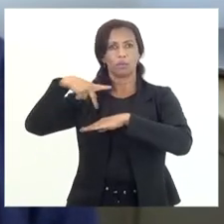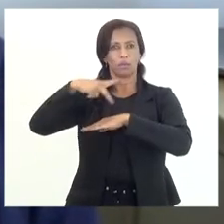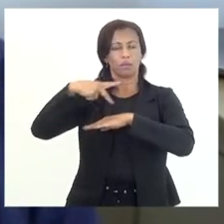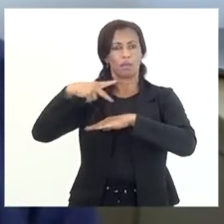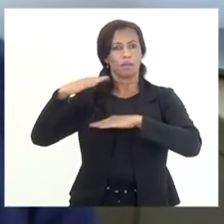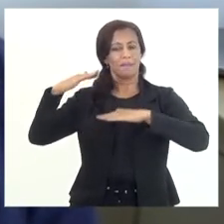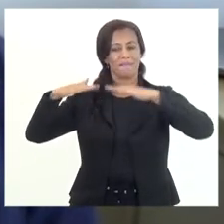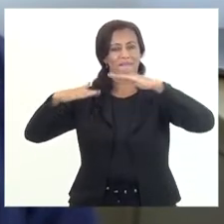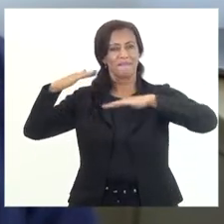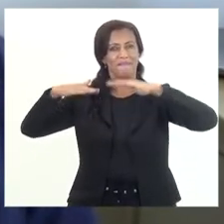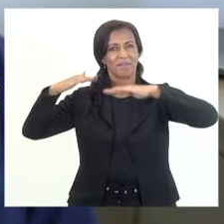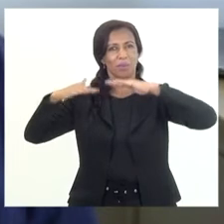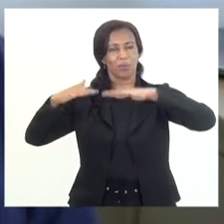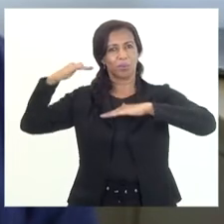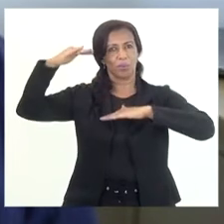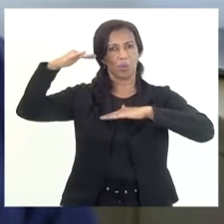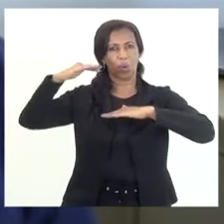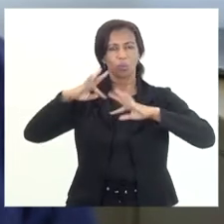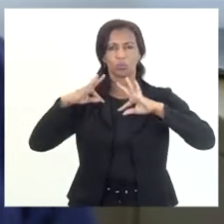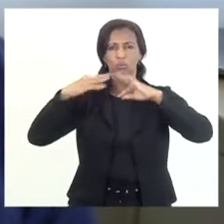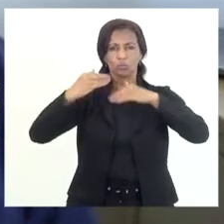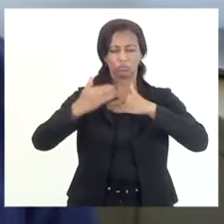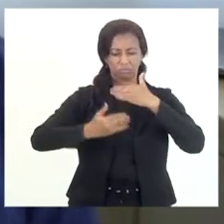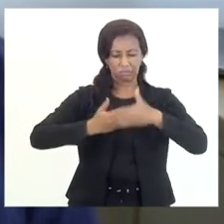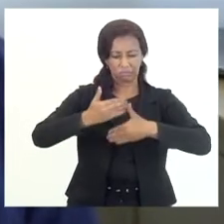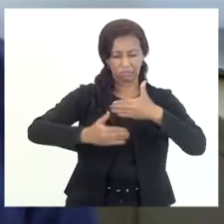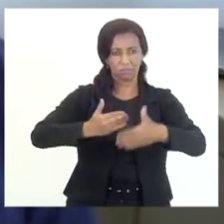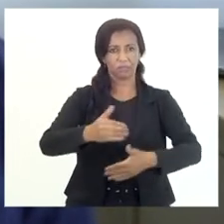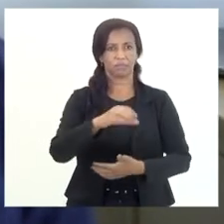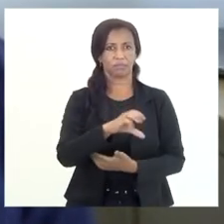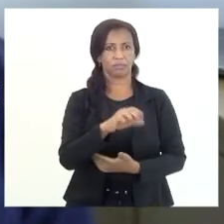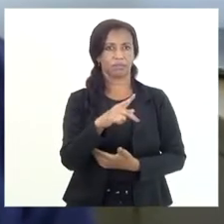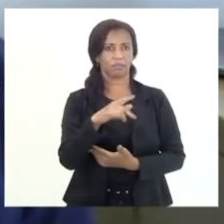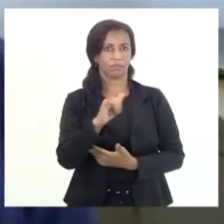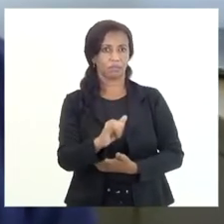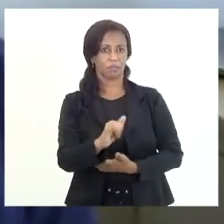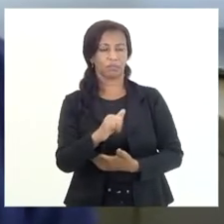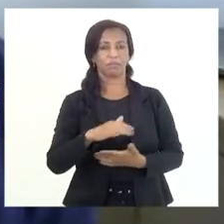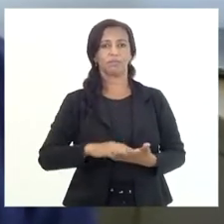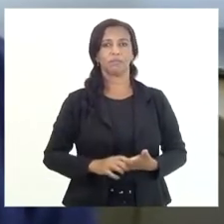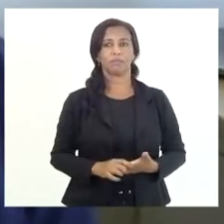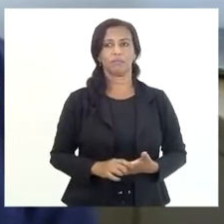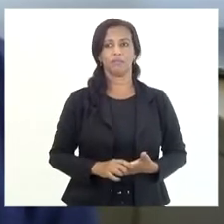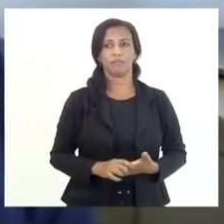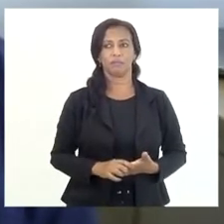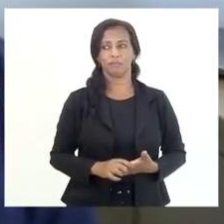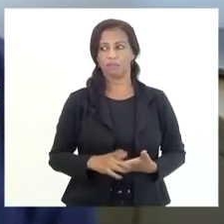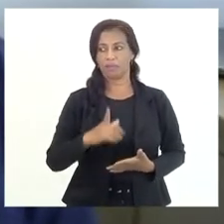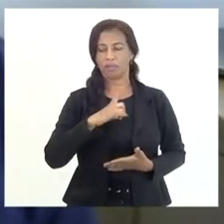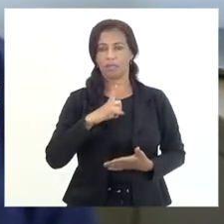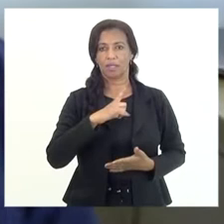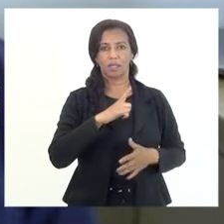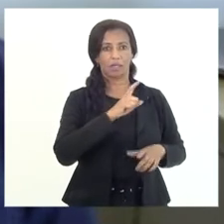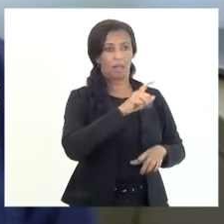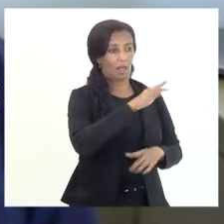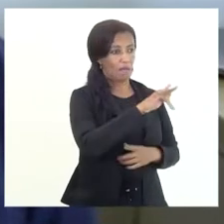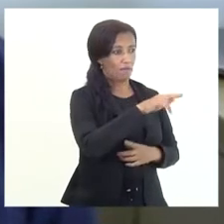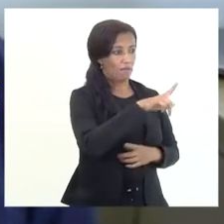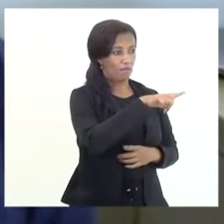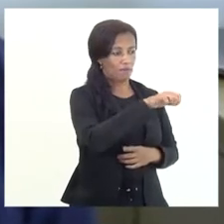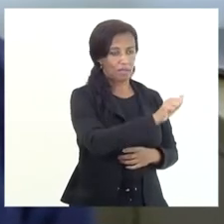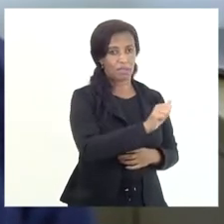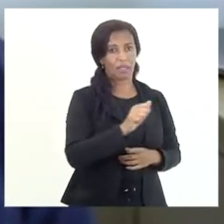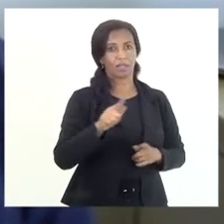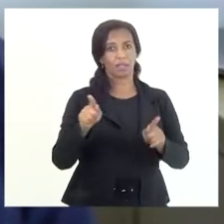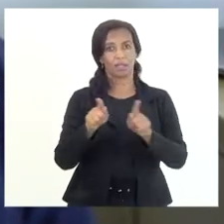elevados, todo esse processo da CTI, o recente condeno assinado entre a Fazenda e a